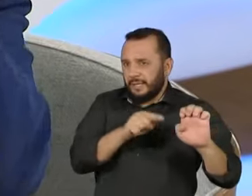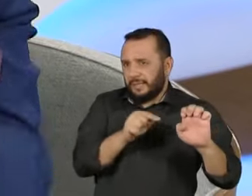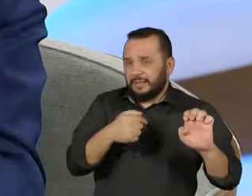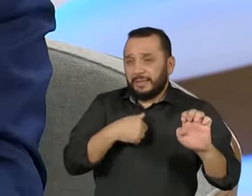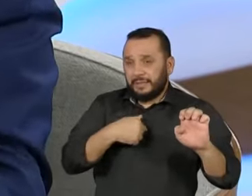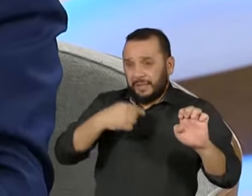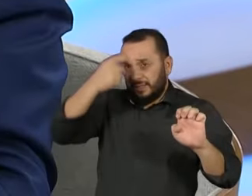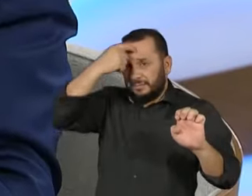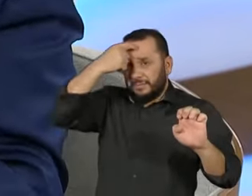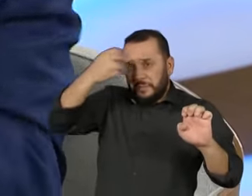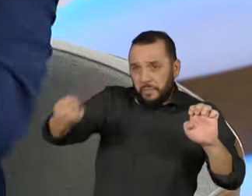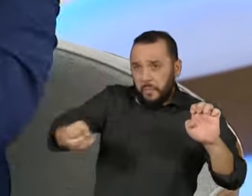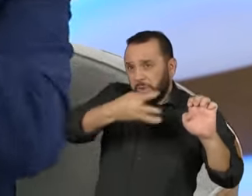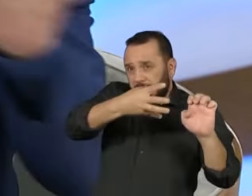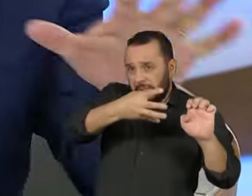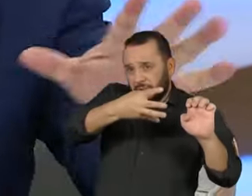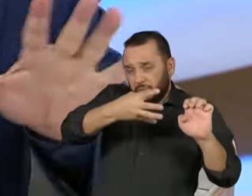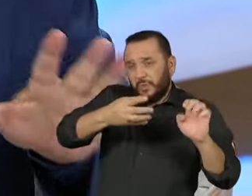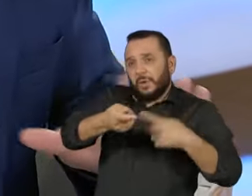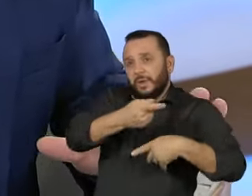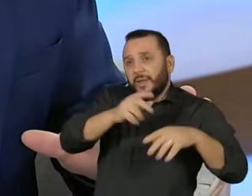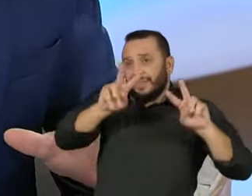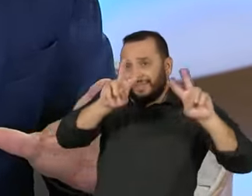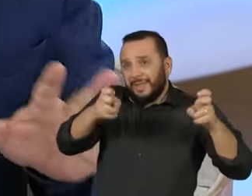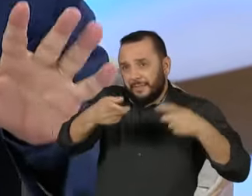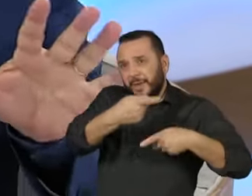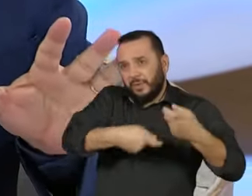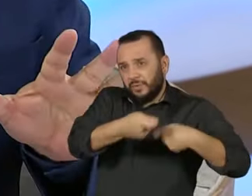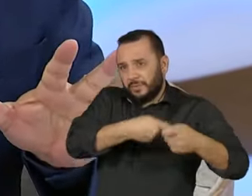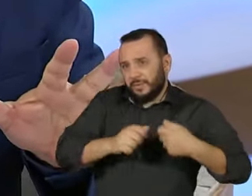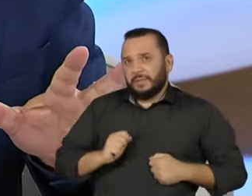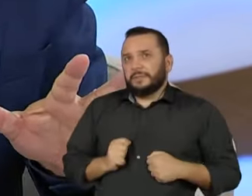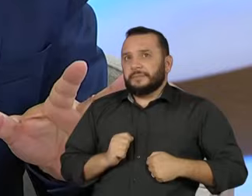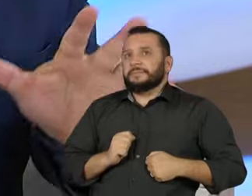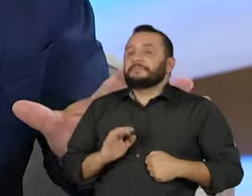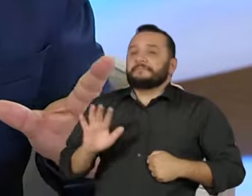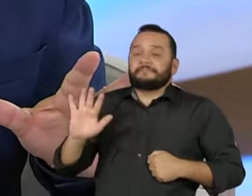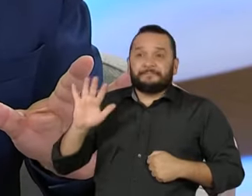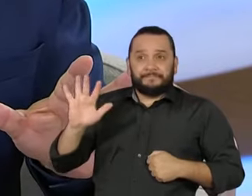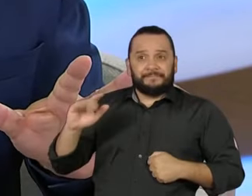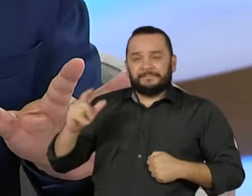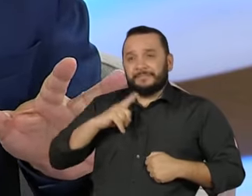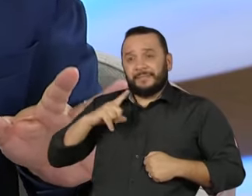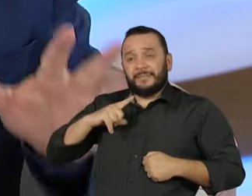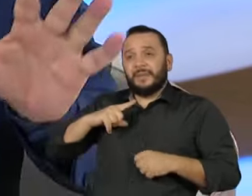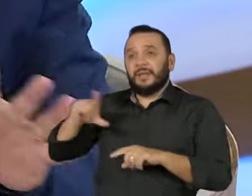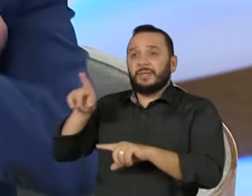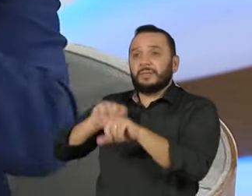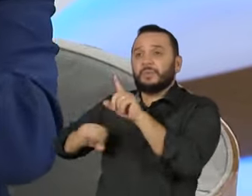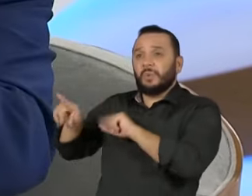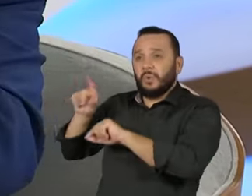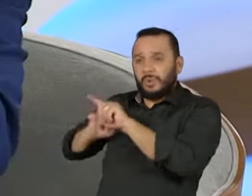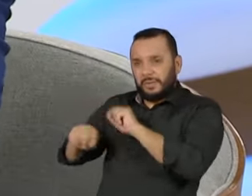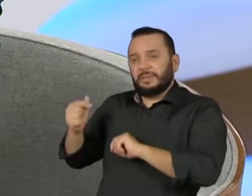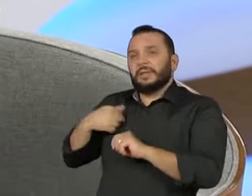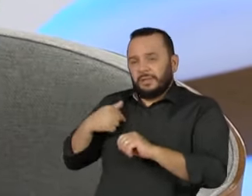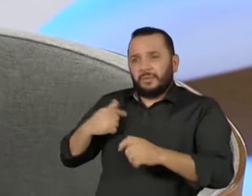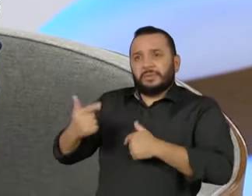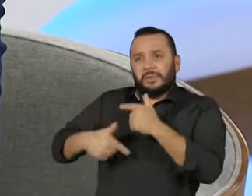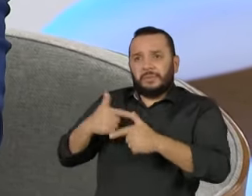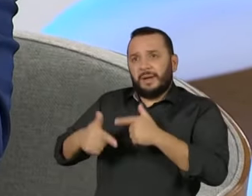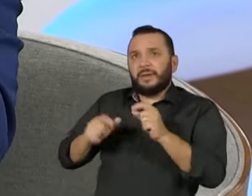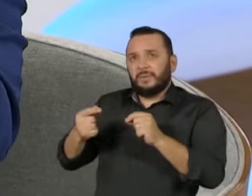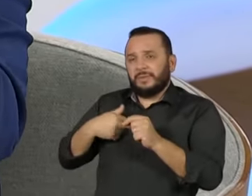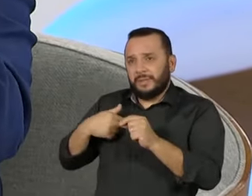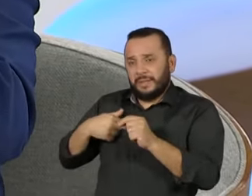cabeça em relação à economia. É isso que eu chamo de centro expandido. Nesse campo de alternativas, eu trabalhei e trabalho para que o centro